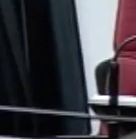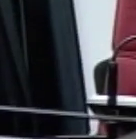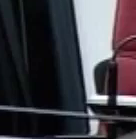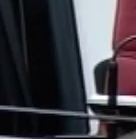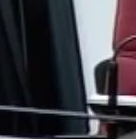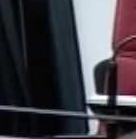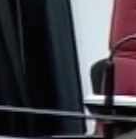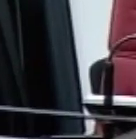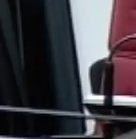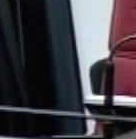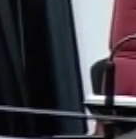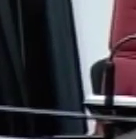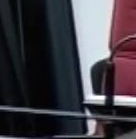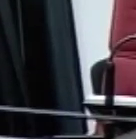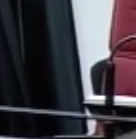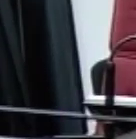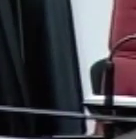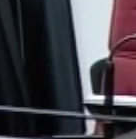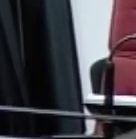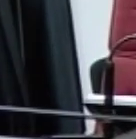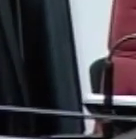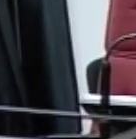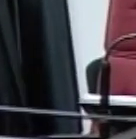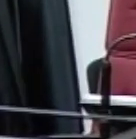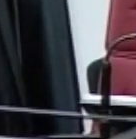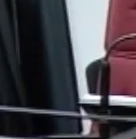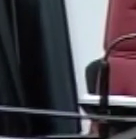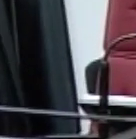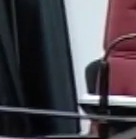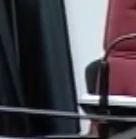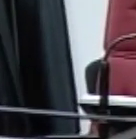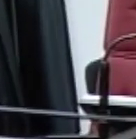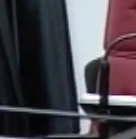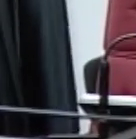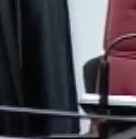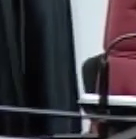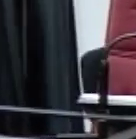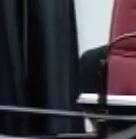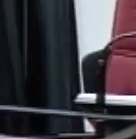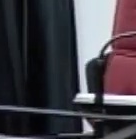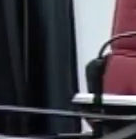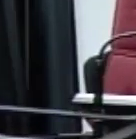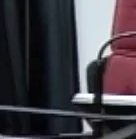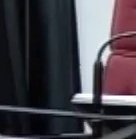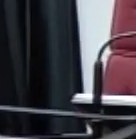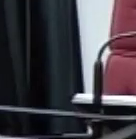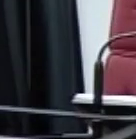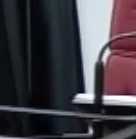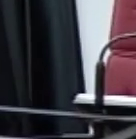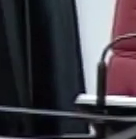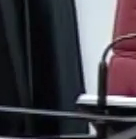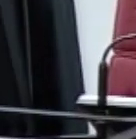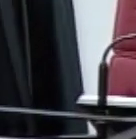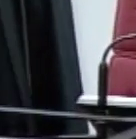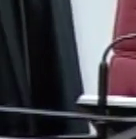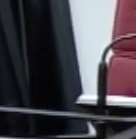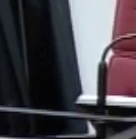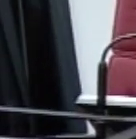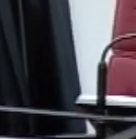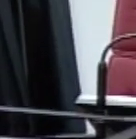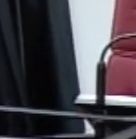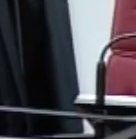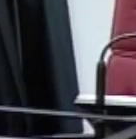o ministro Temporão, que ante a viagem programada com sua excelência o presidente da